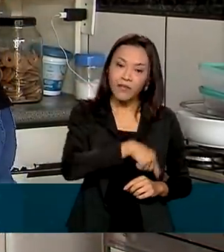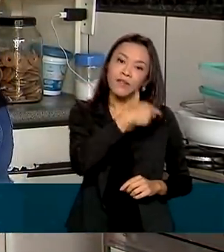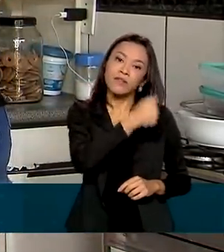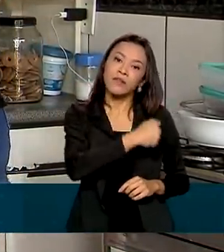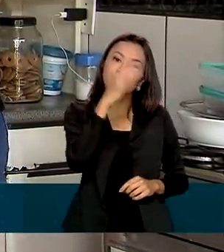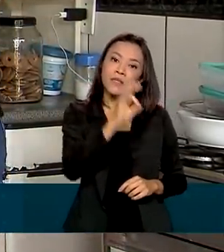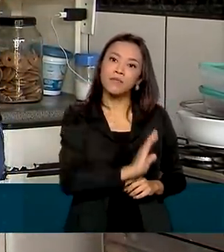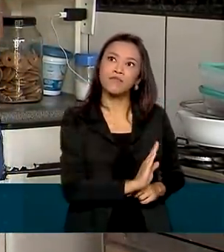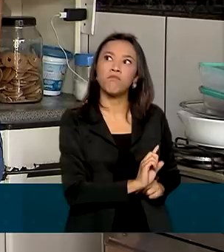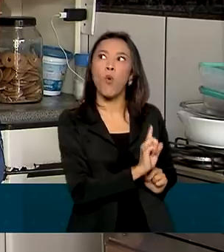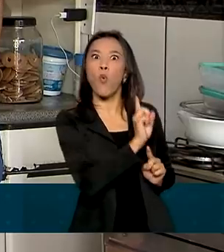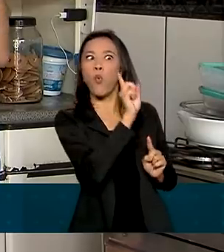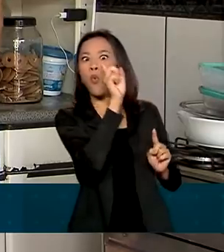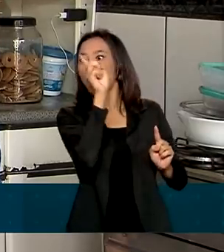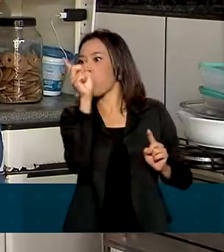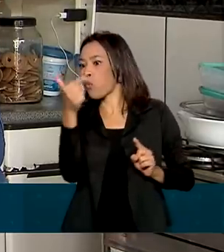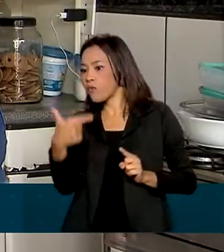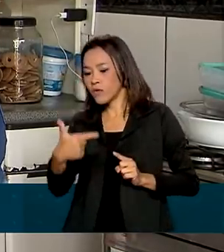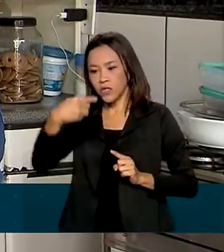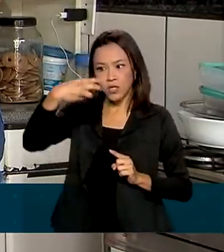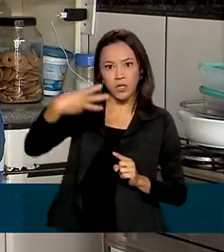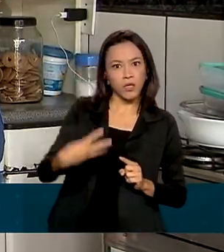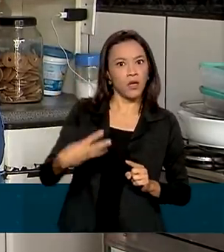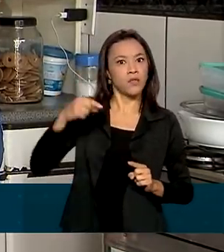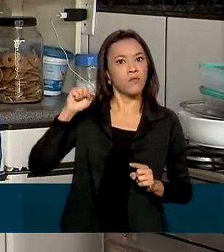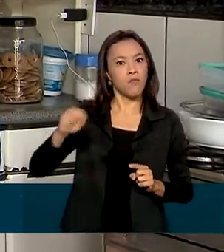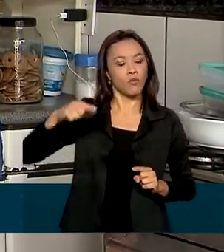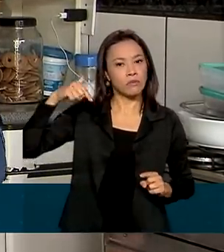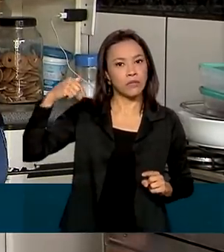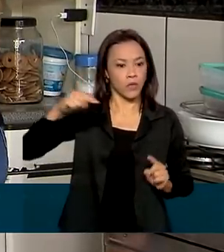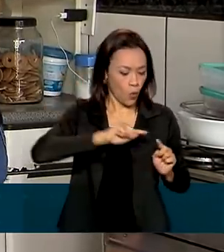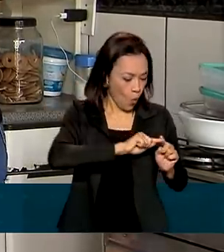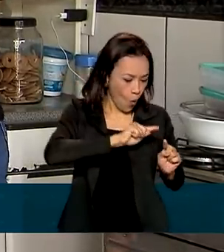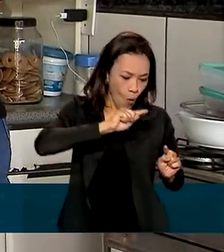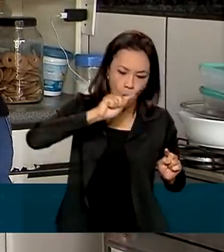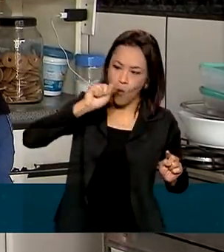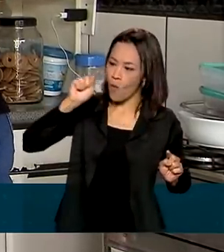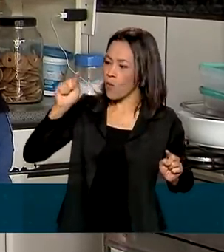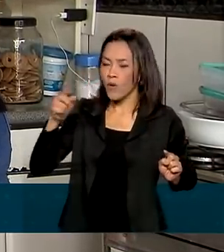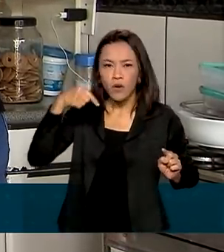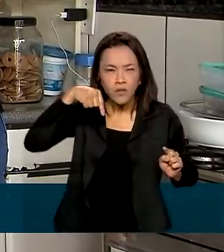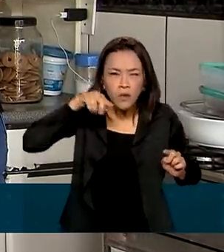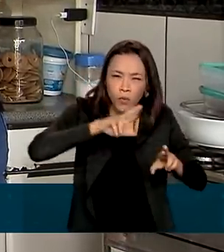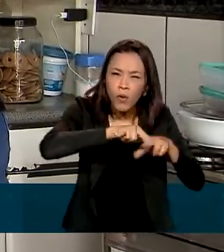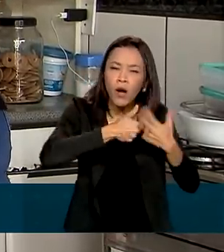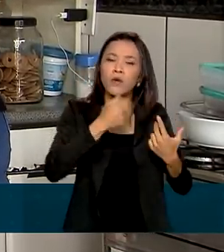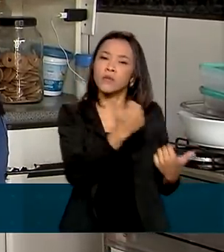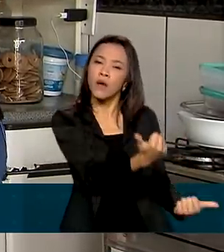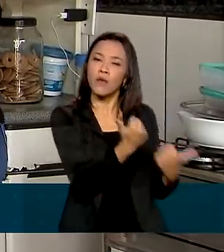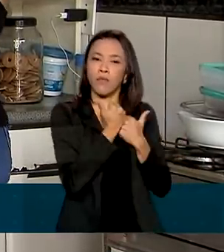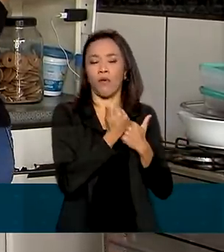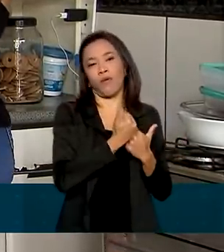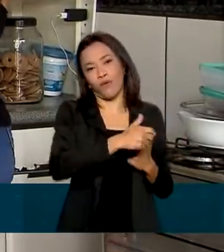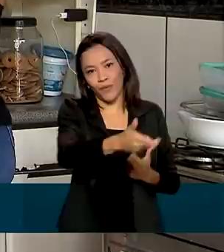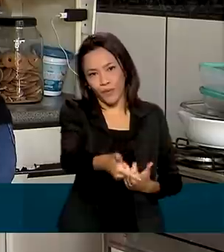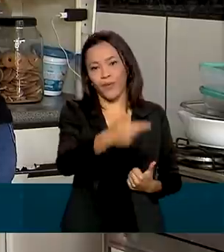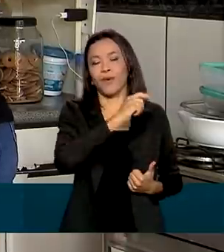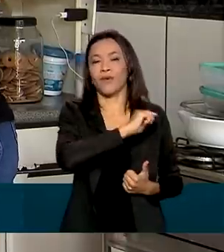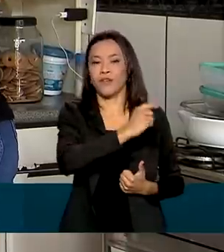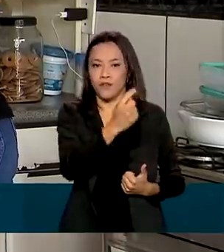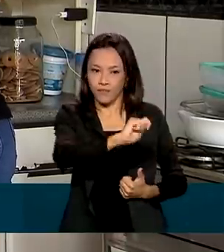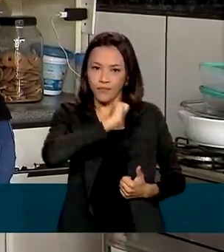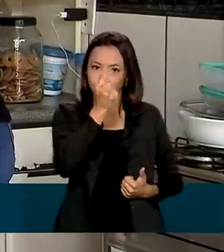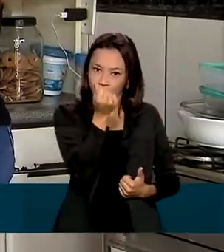% para 23,7%. Isso se deve ao auxílio emergencial criado pelo governo federal